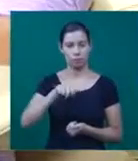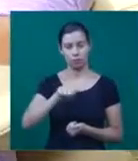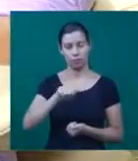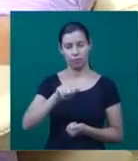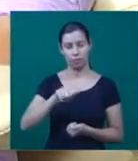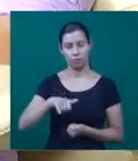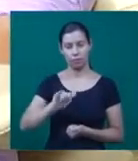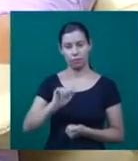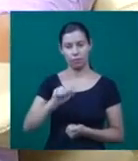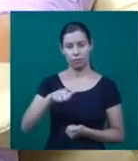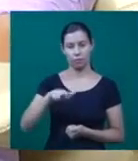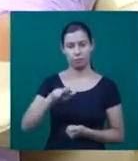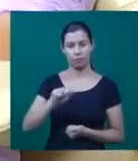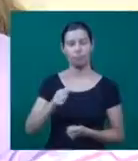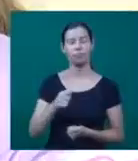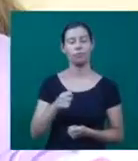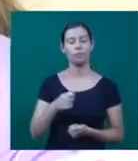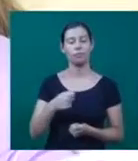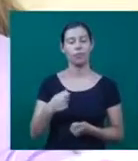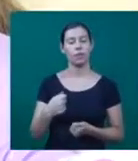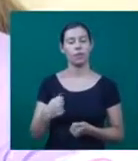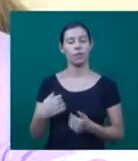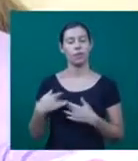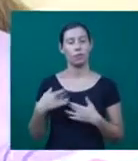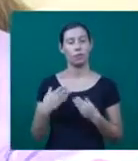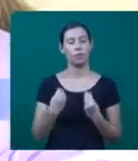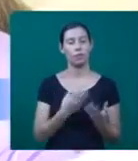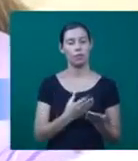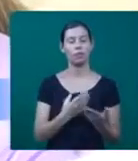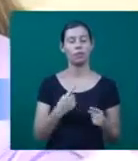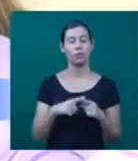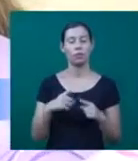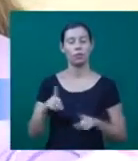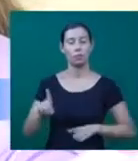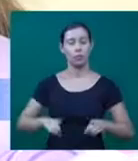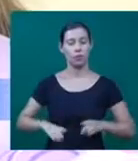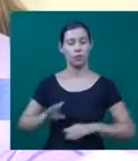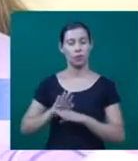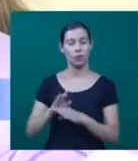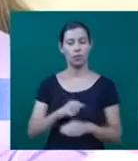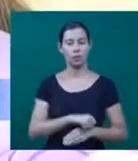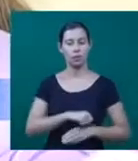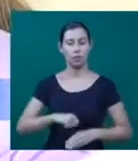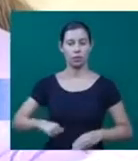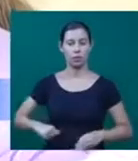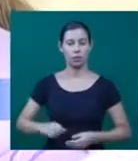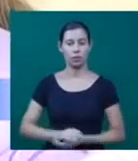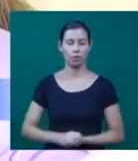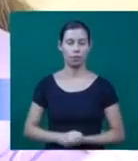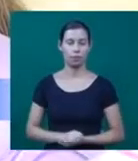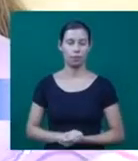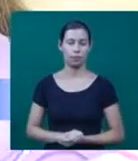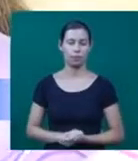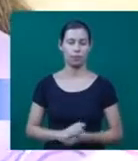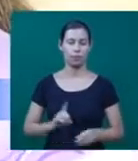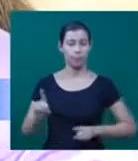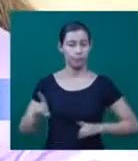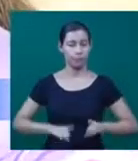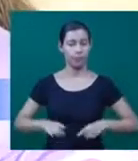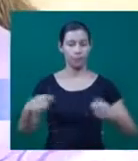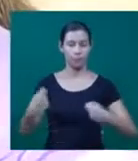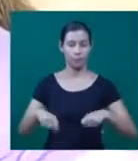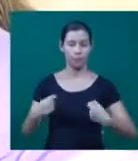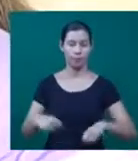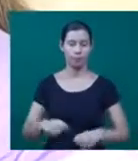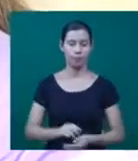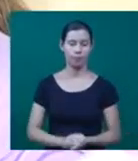o primo que vai fazer cirurgia. Achei muito bom, tipo assim, porque meu primo vai fazer uma cirurgia e está precisando de doação.